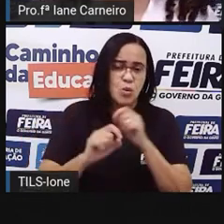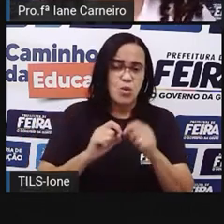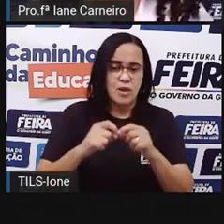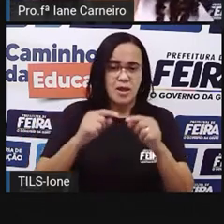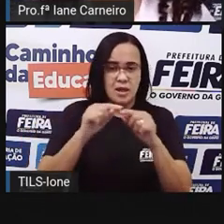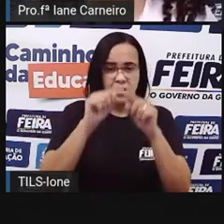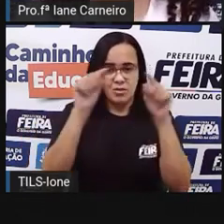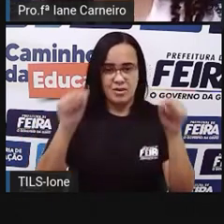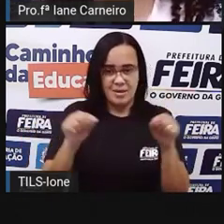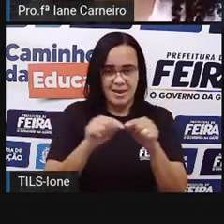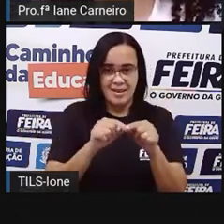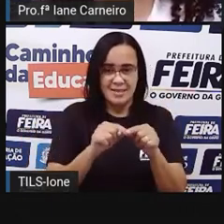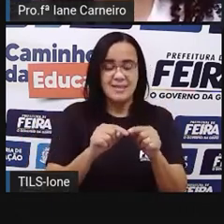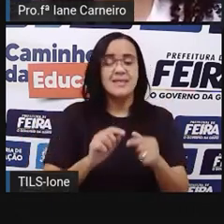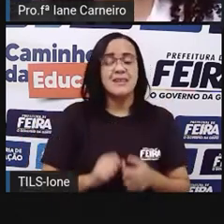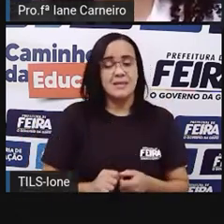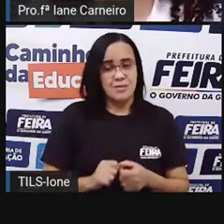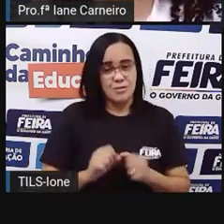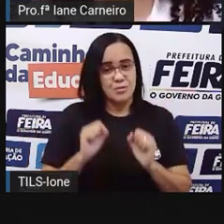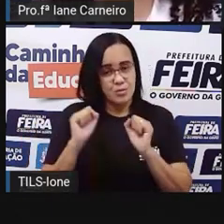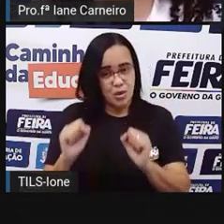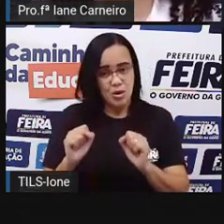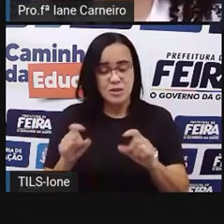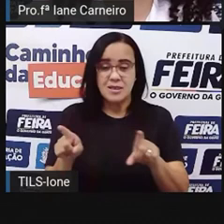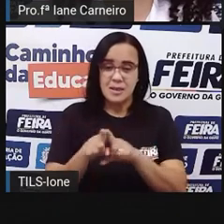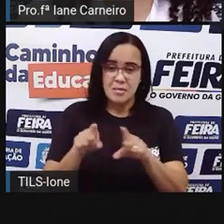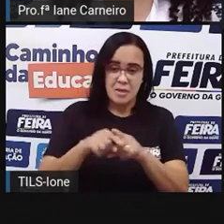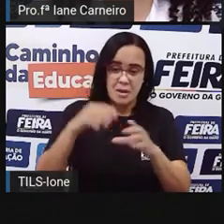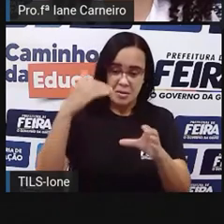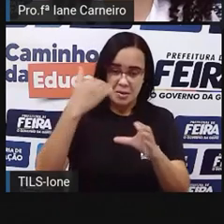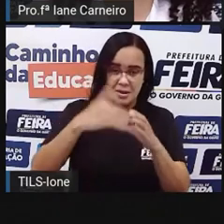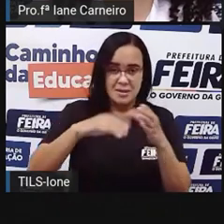criança, né? Então você pode fazer uma mensagem dessa assim, ó.